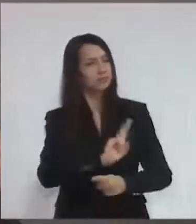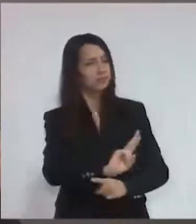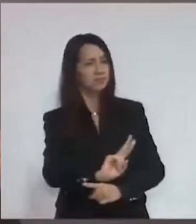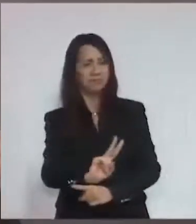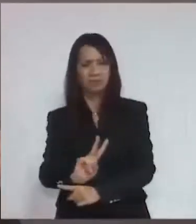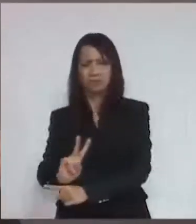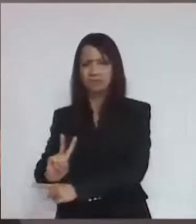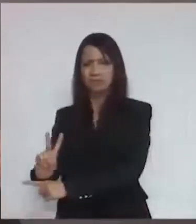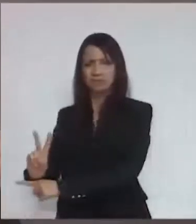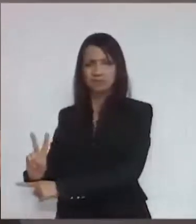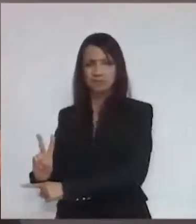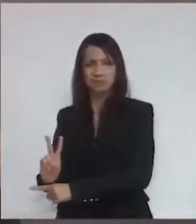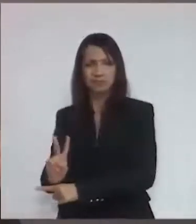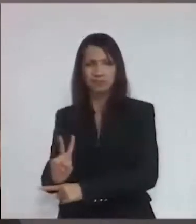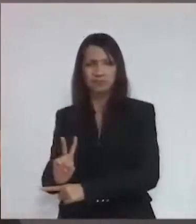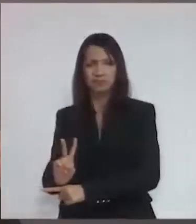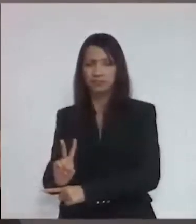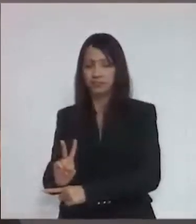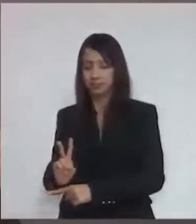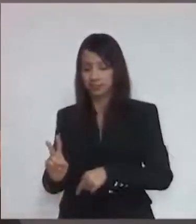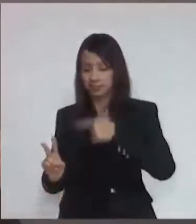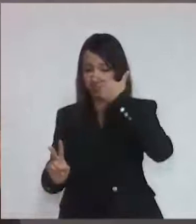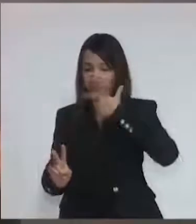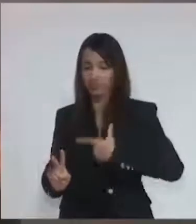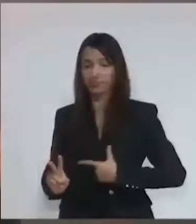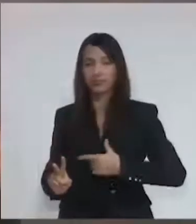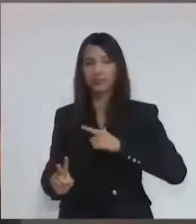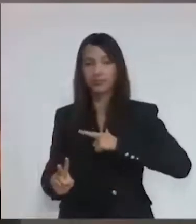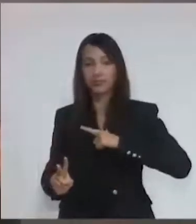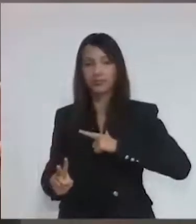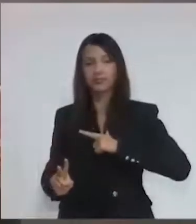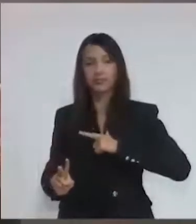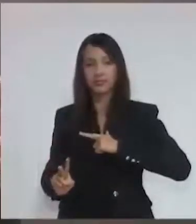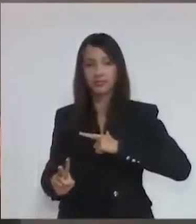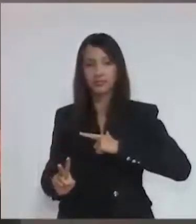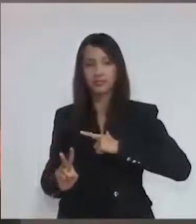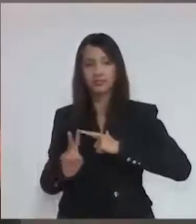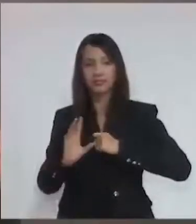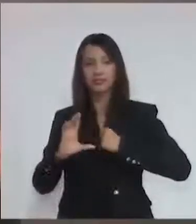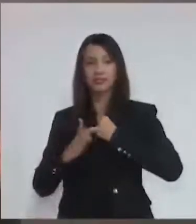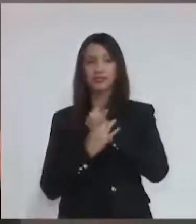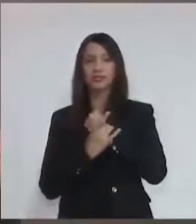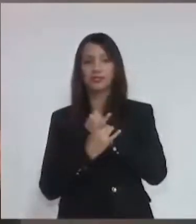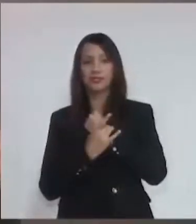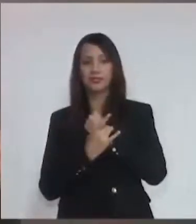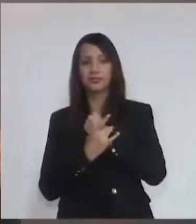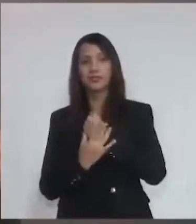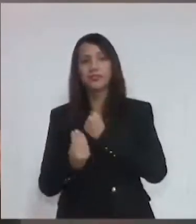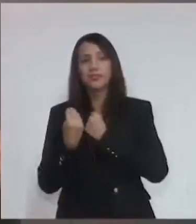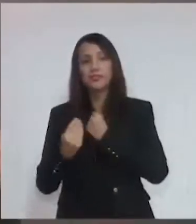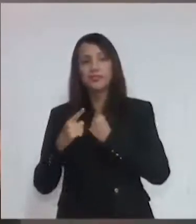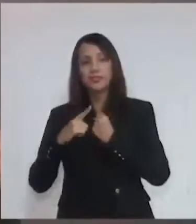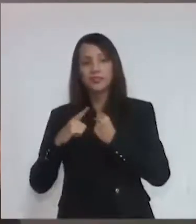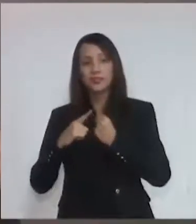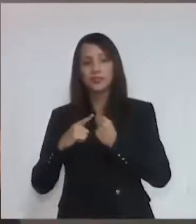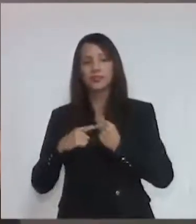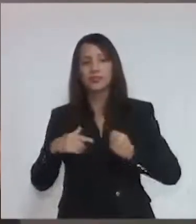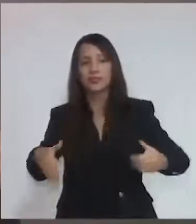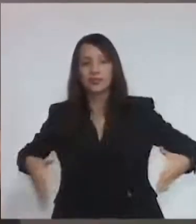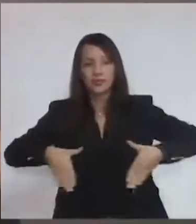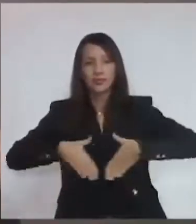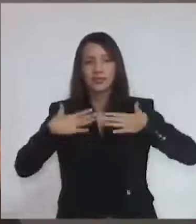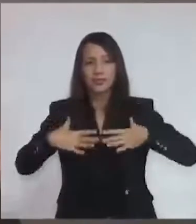Vinhedo, eles precisam ter segurança. E como vai ter segurança com o colete vencido? Não tem como.